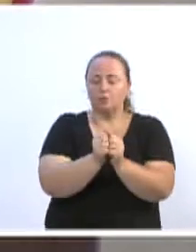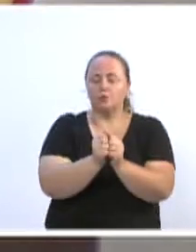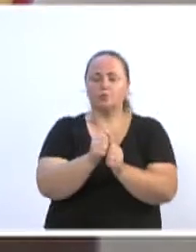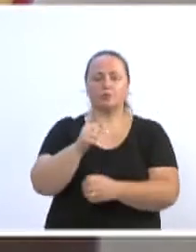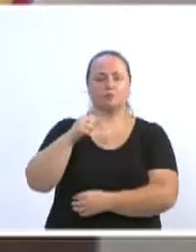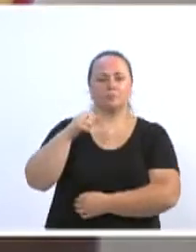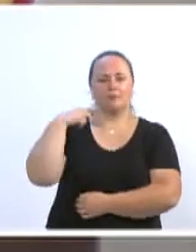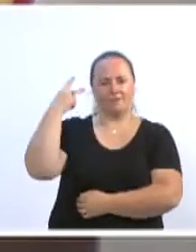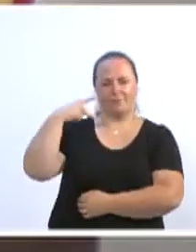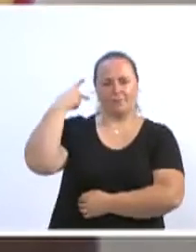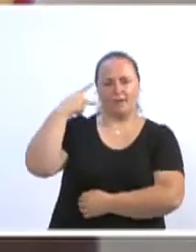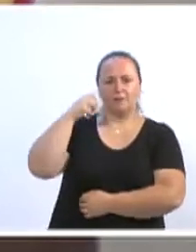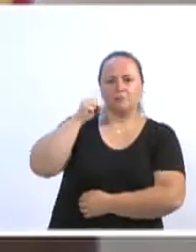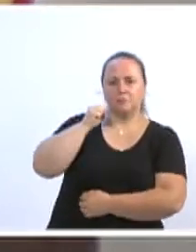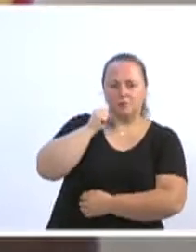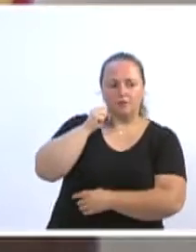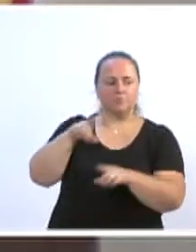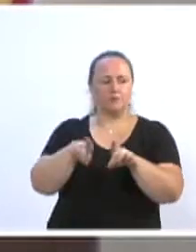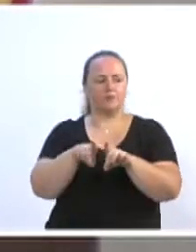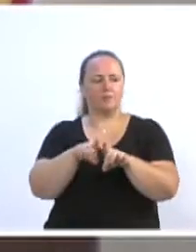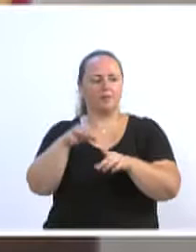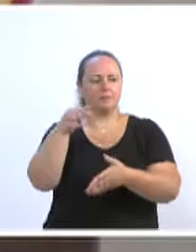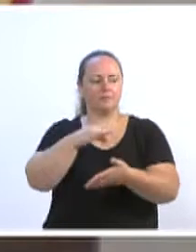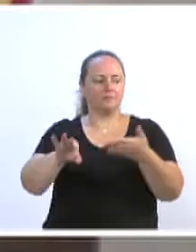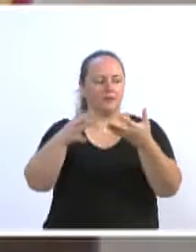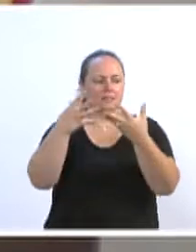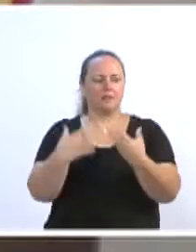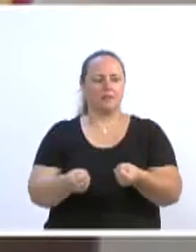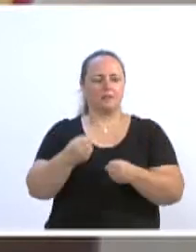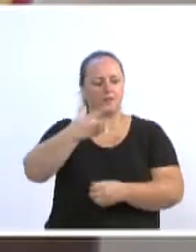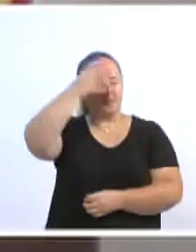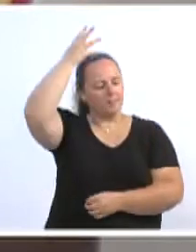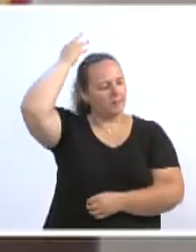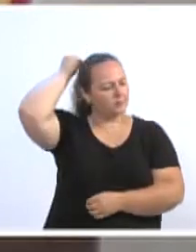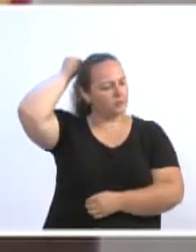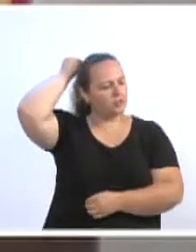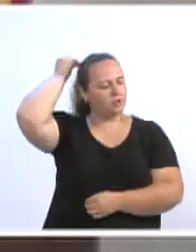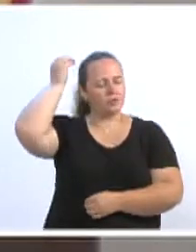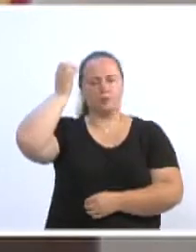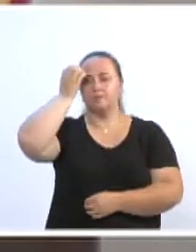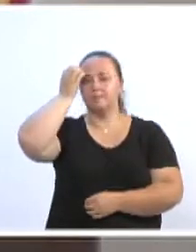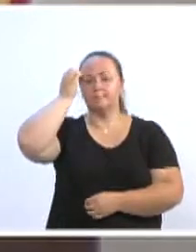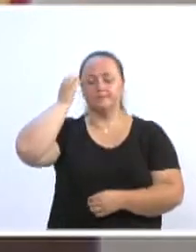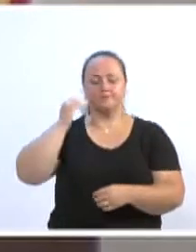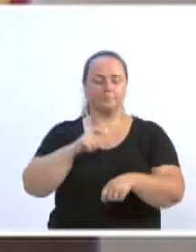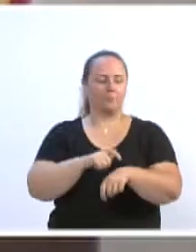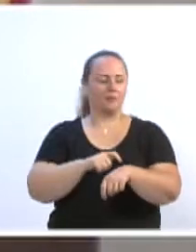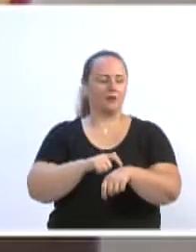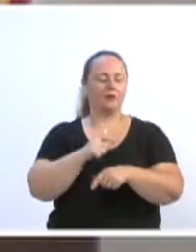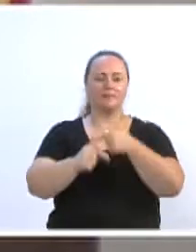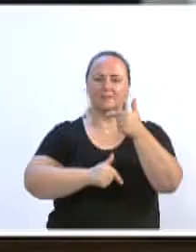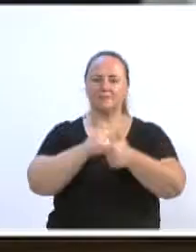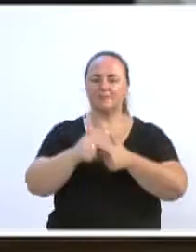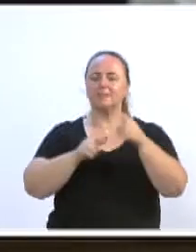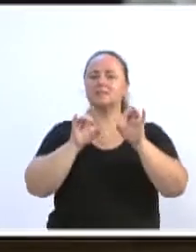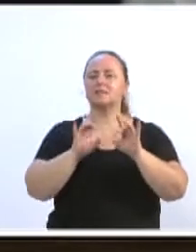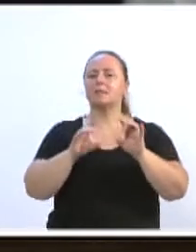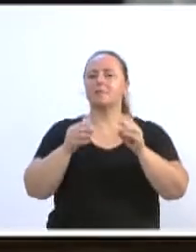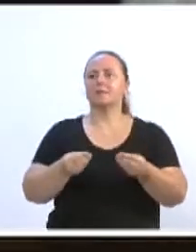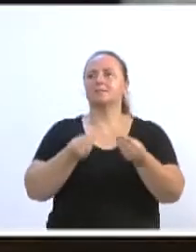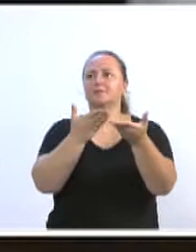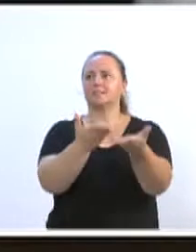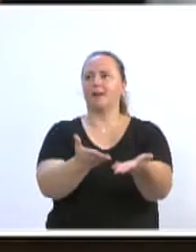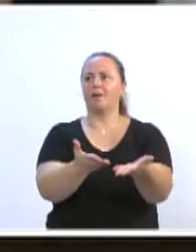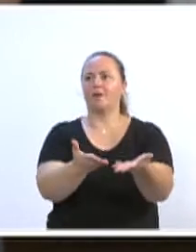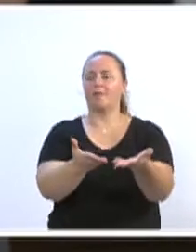como também subscrito pelo vereador Alexandre Matias, a entrega especial dos 65 anos da escola básica,